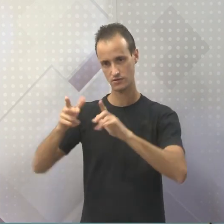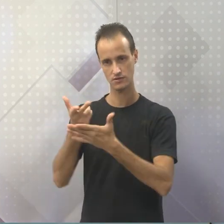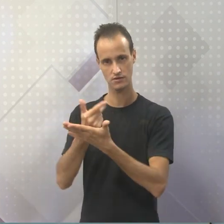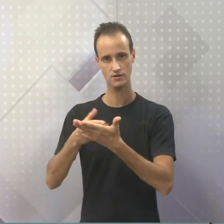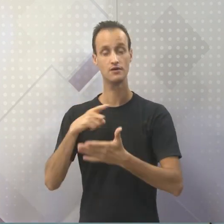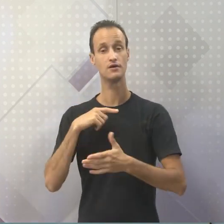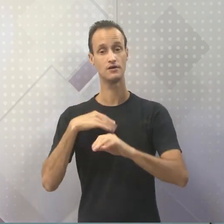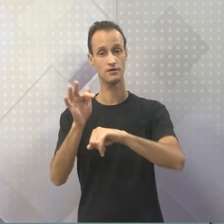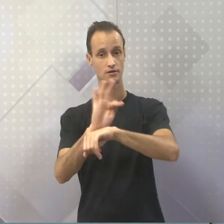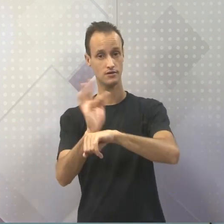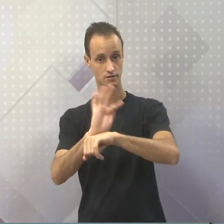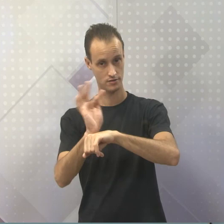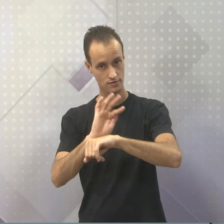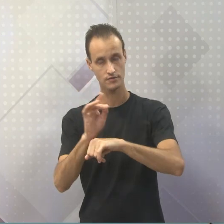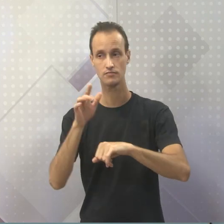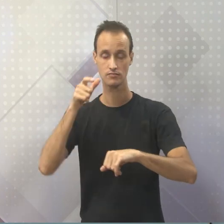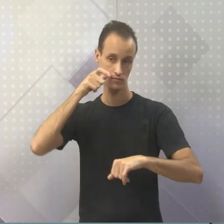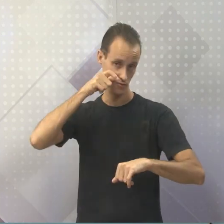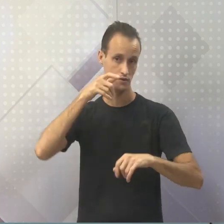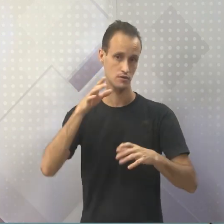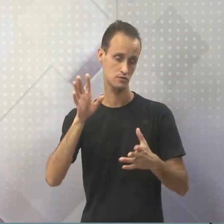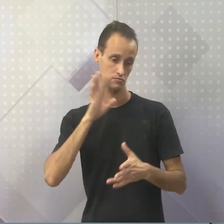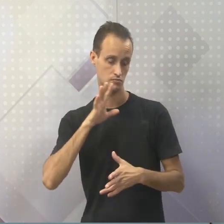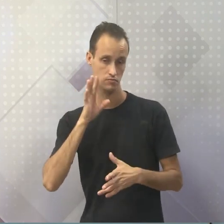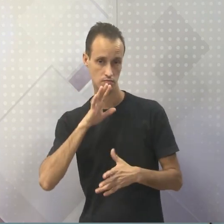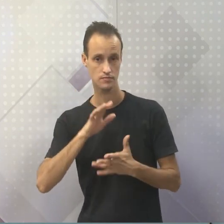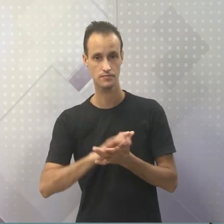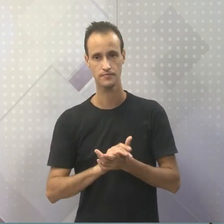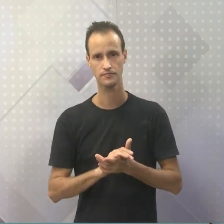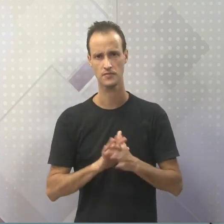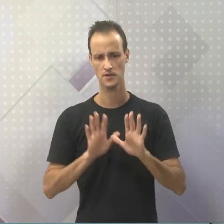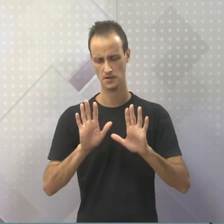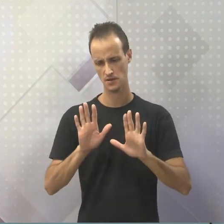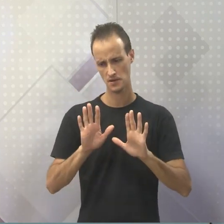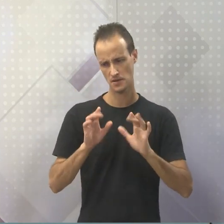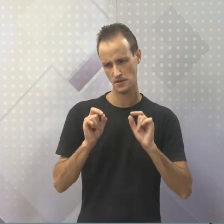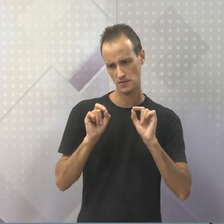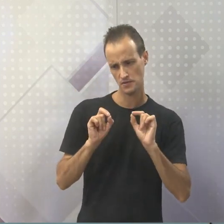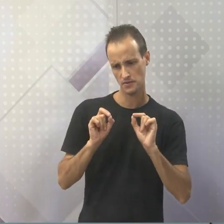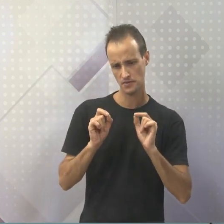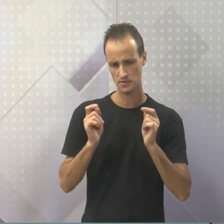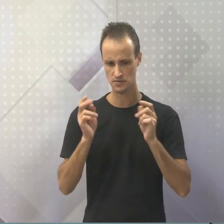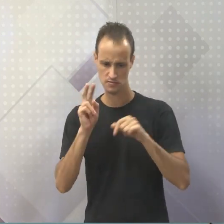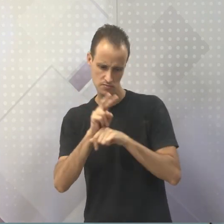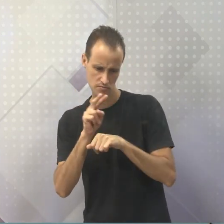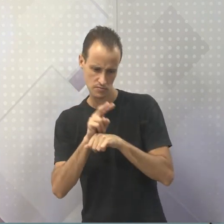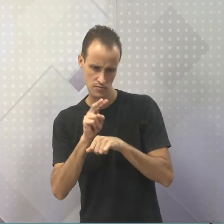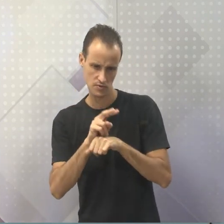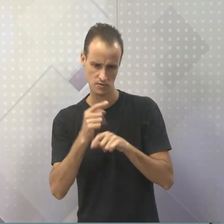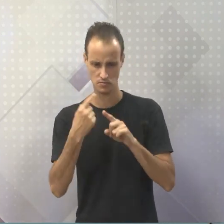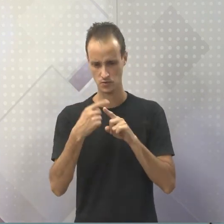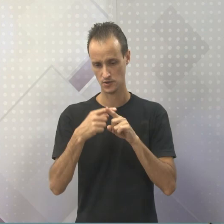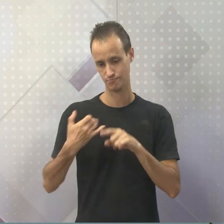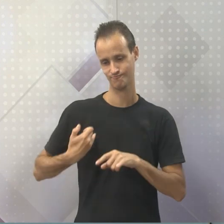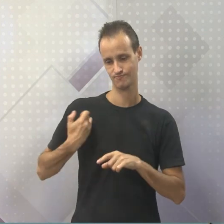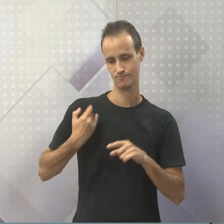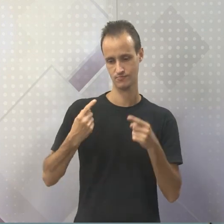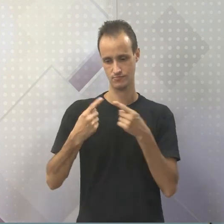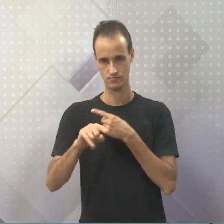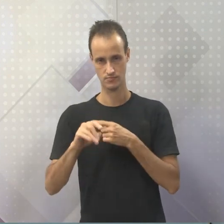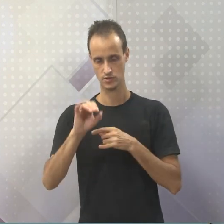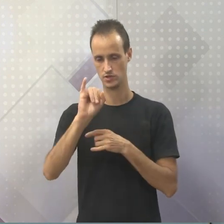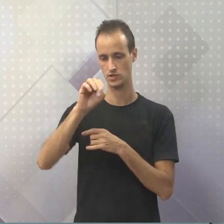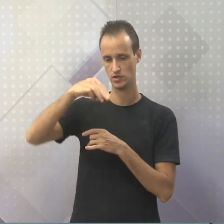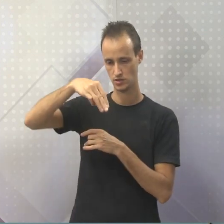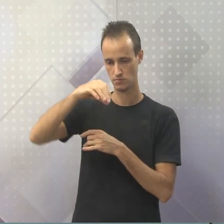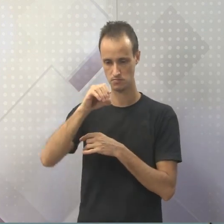Tem um filme que é muito interessante, também que ele é muito realista, mas não dá para vocês assistir devido à classificação, que é Imortais.